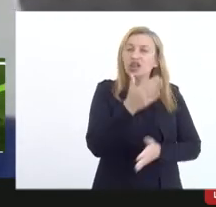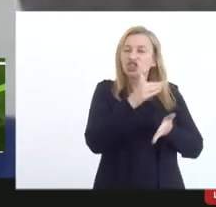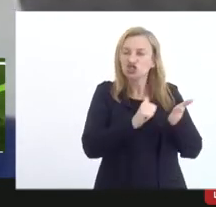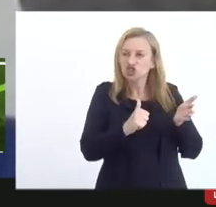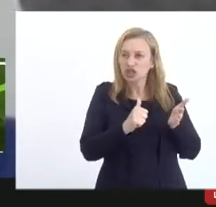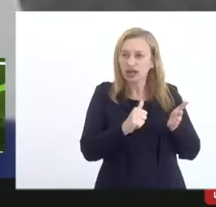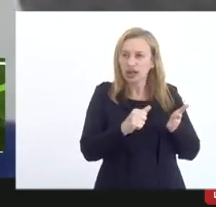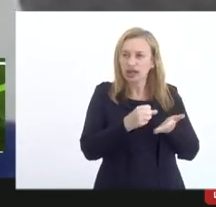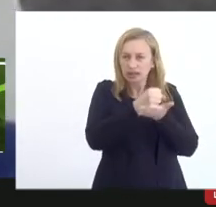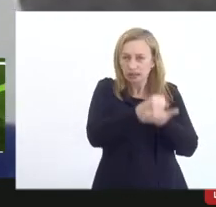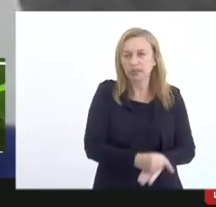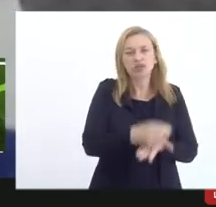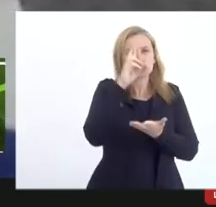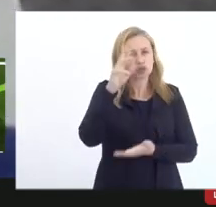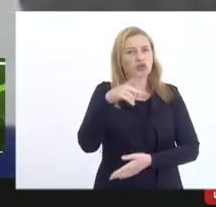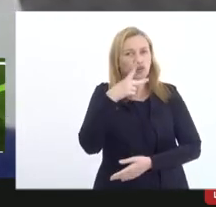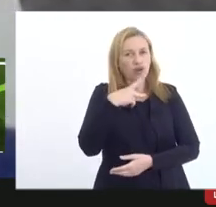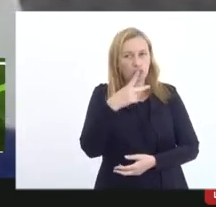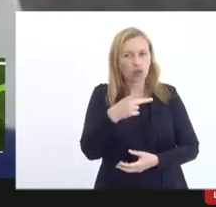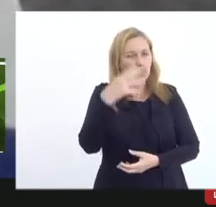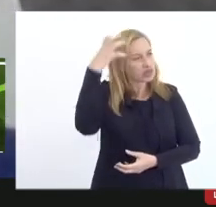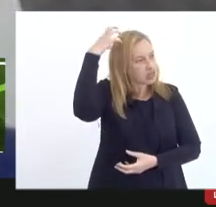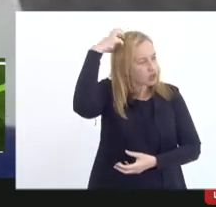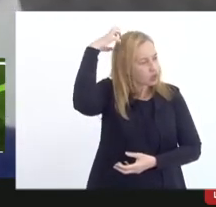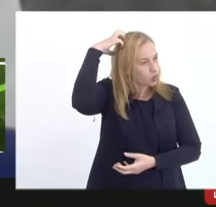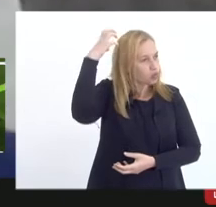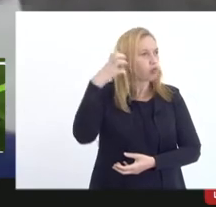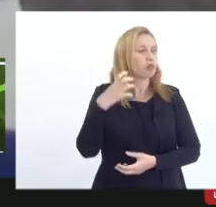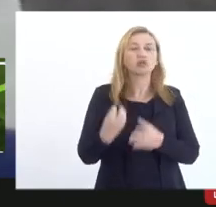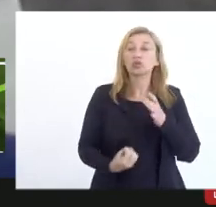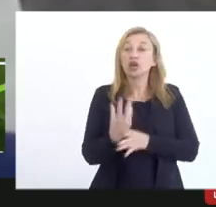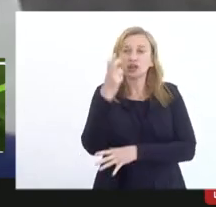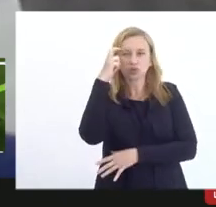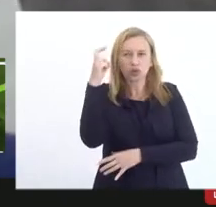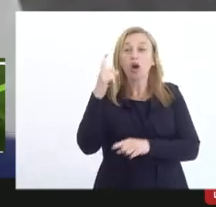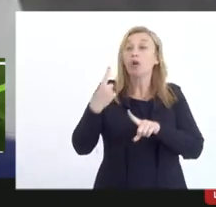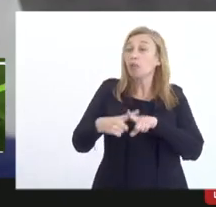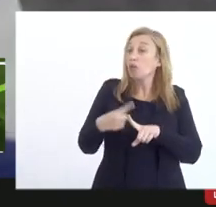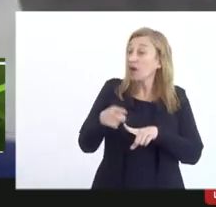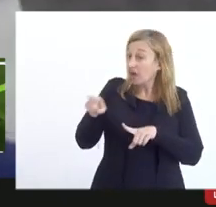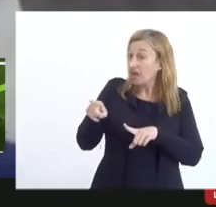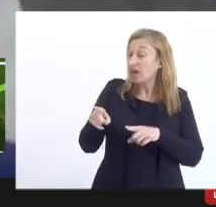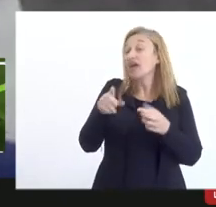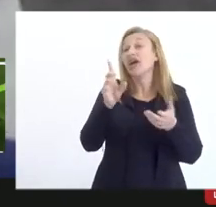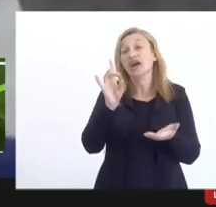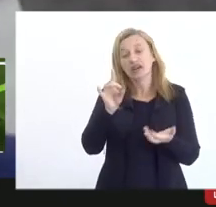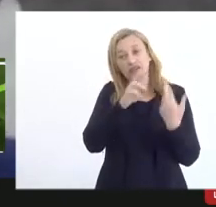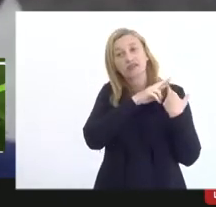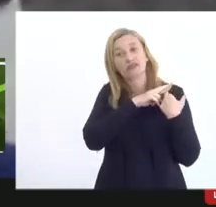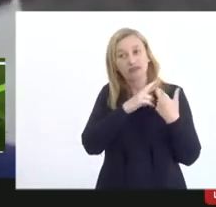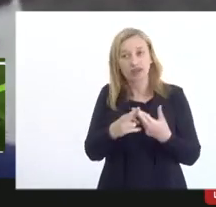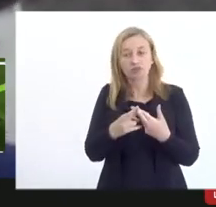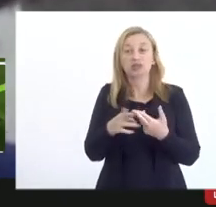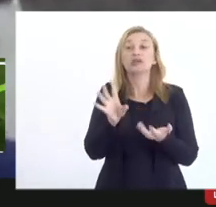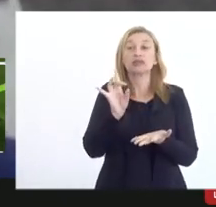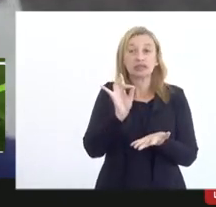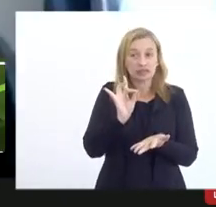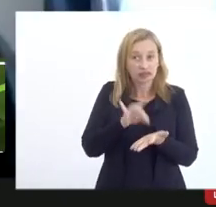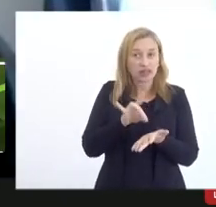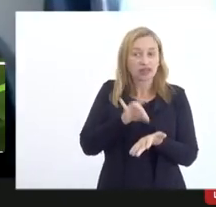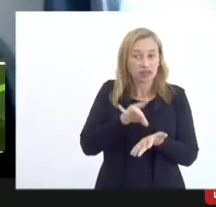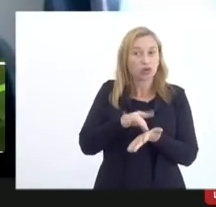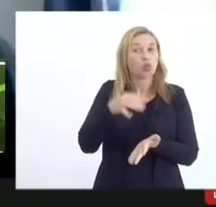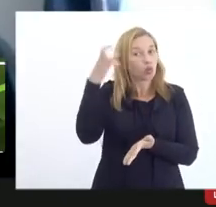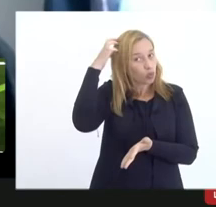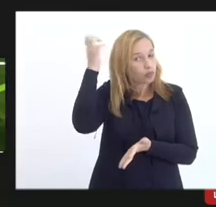esse peso como o senhor disse dos ombros do proponente porque ele realmente ele é responsabilizado e se existir ele penalizado por